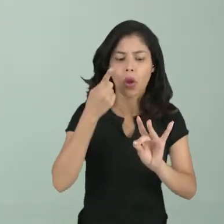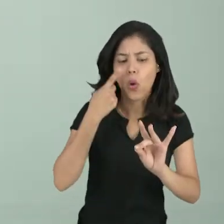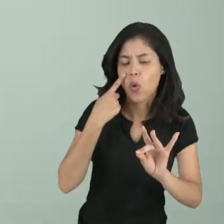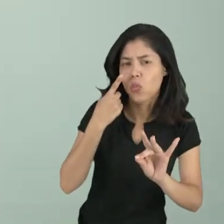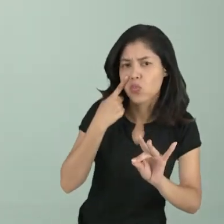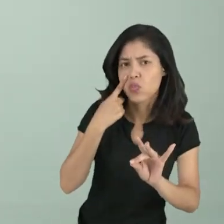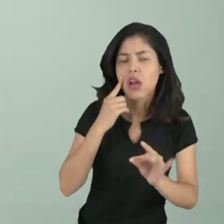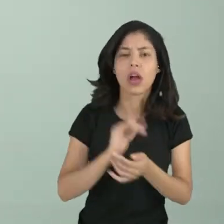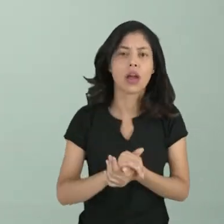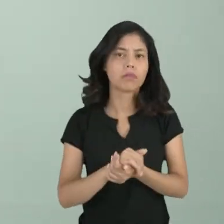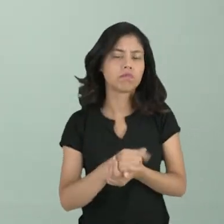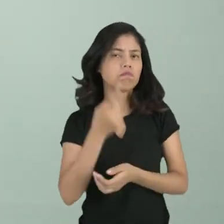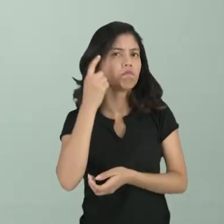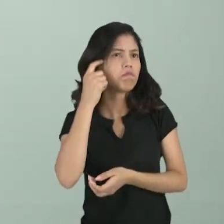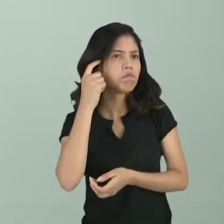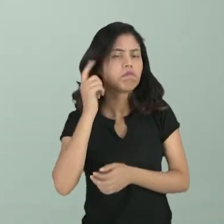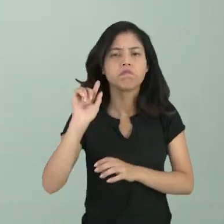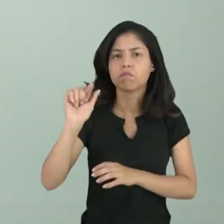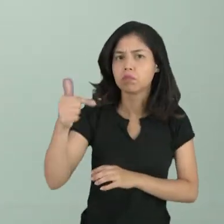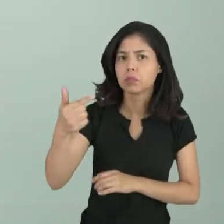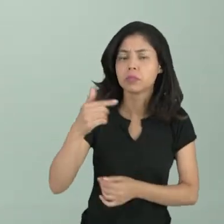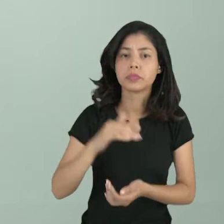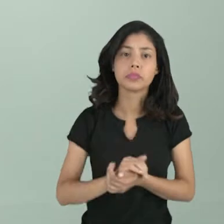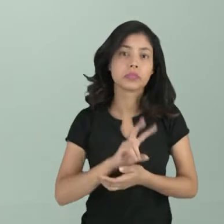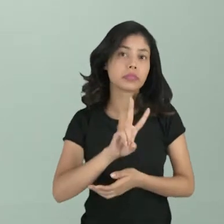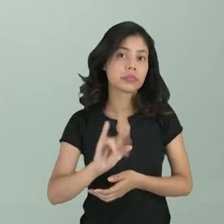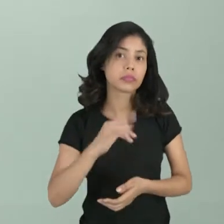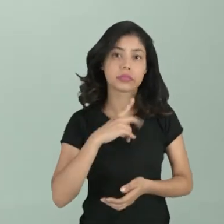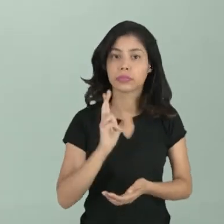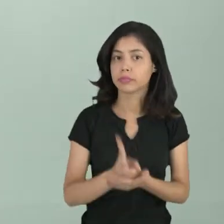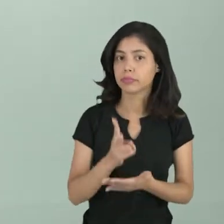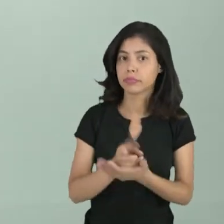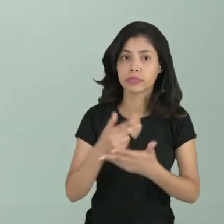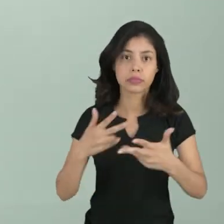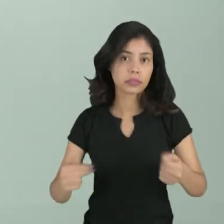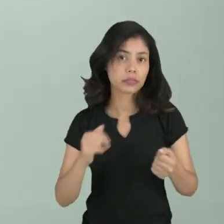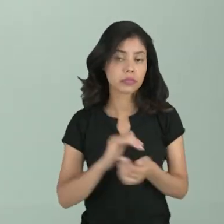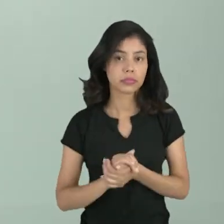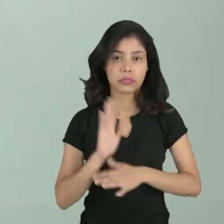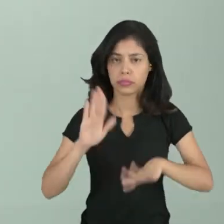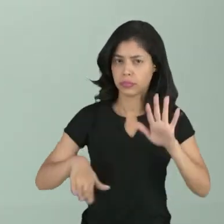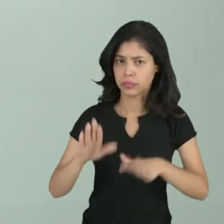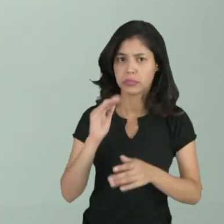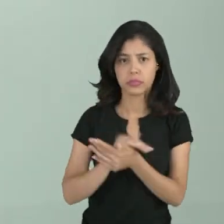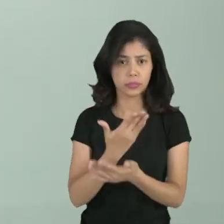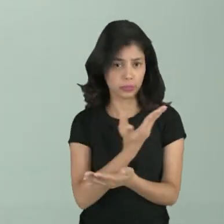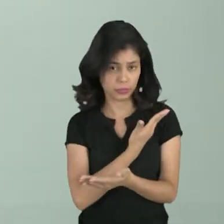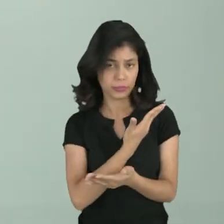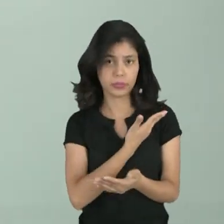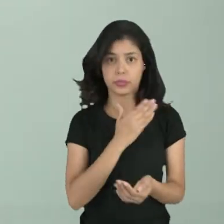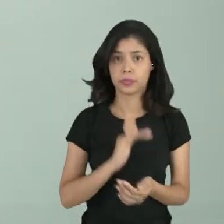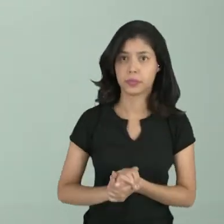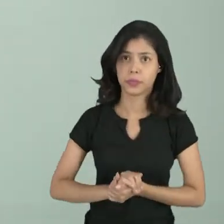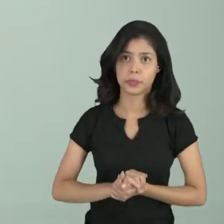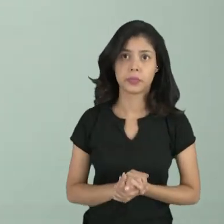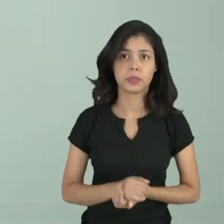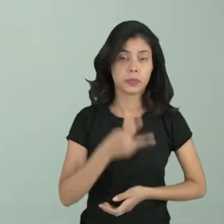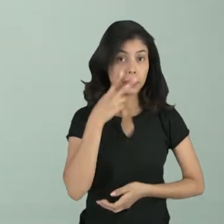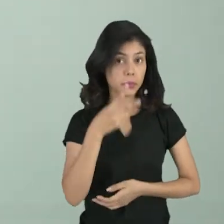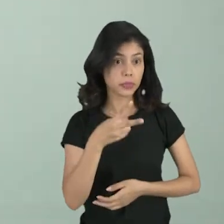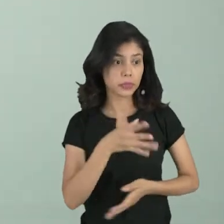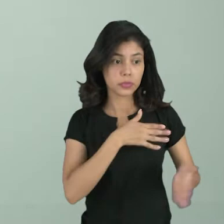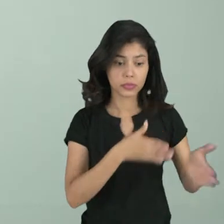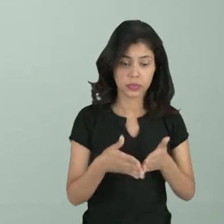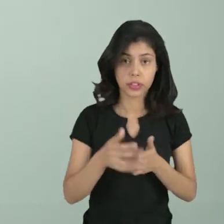olhar, gravar na mente, porque depois ela não será a mesma coisa. Você, às vezes, vê um amigo, você vê